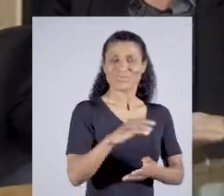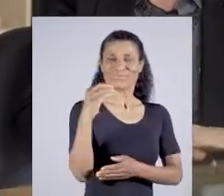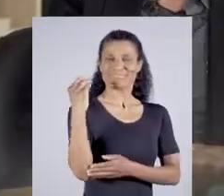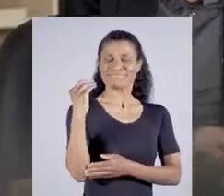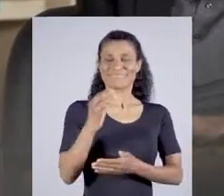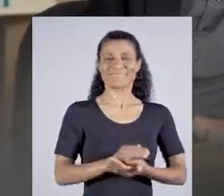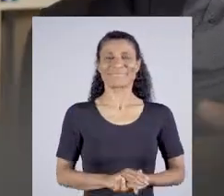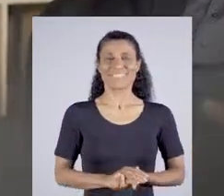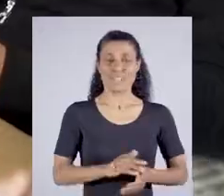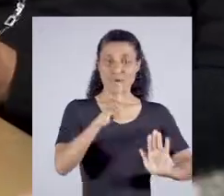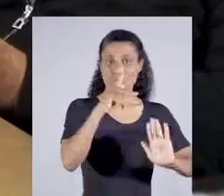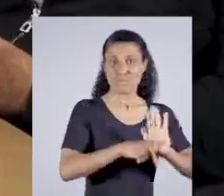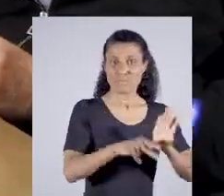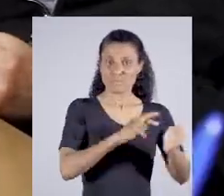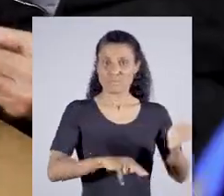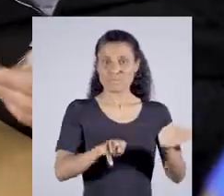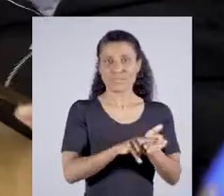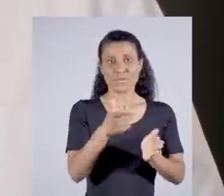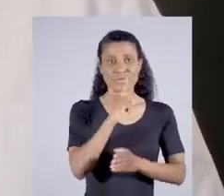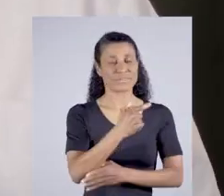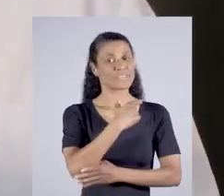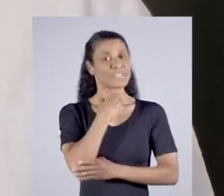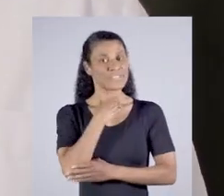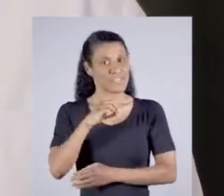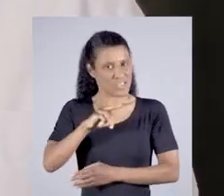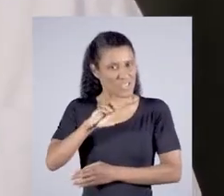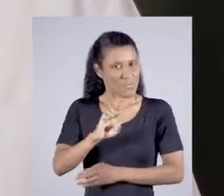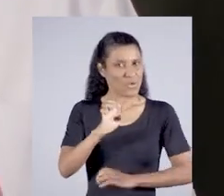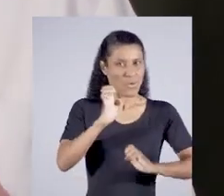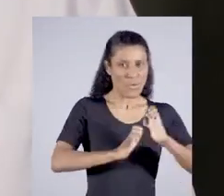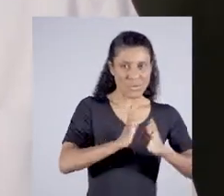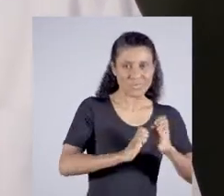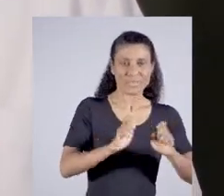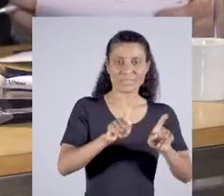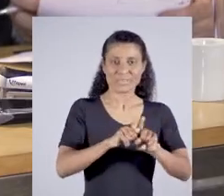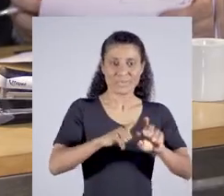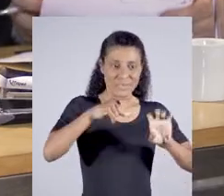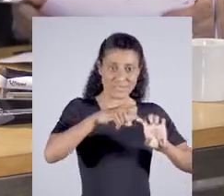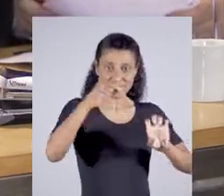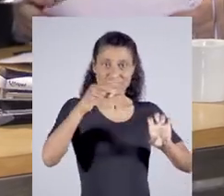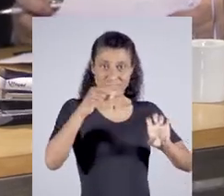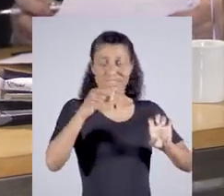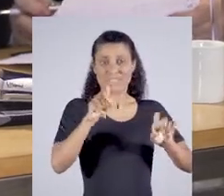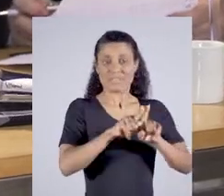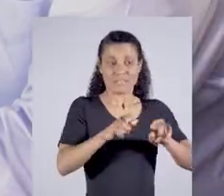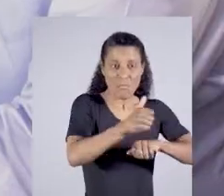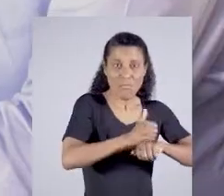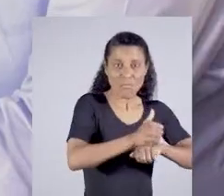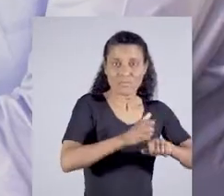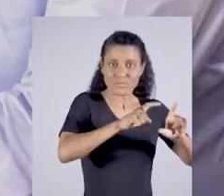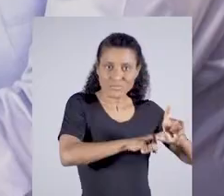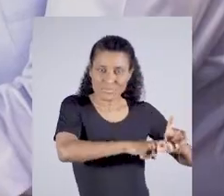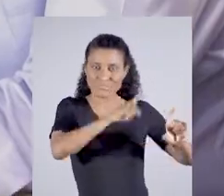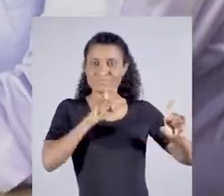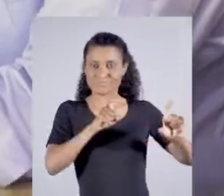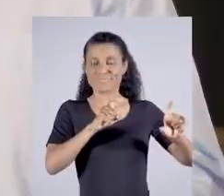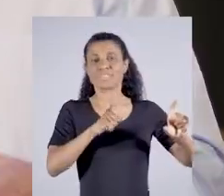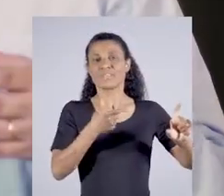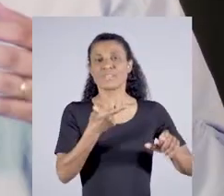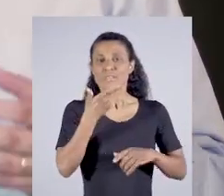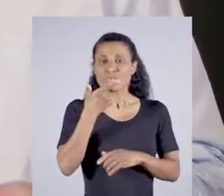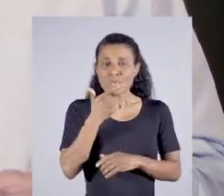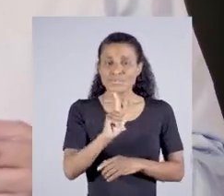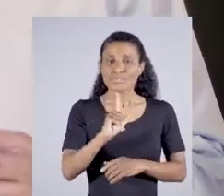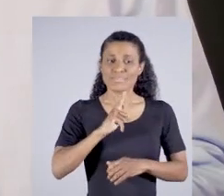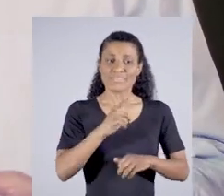O nosso plano de recuperação vai garantir que microempresários, microempreendedores individuais e profissionais autônomos